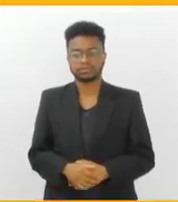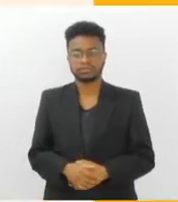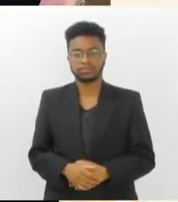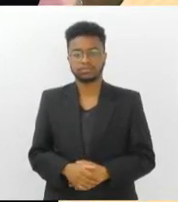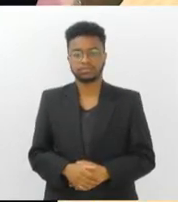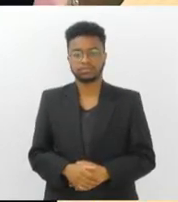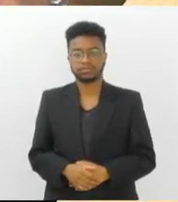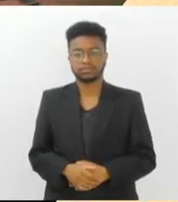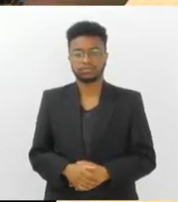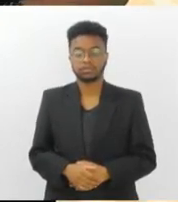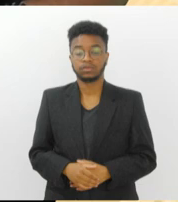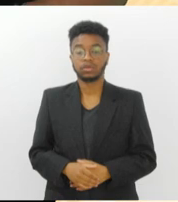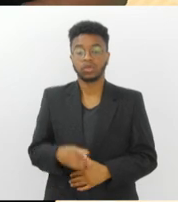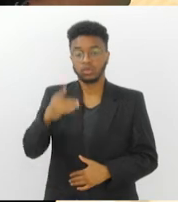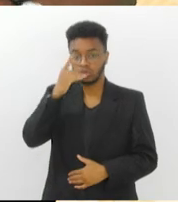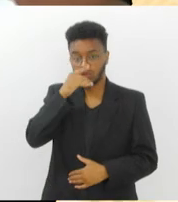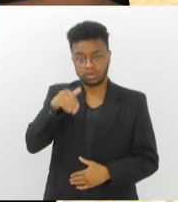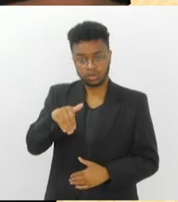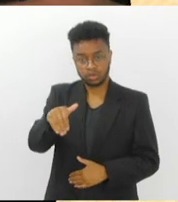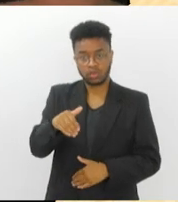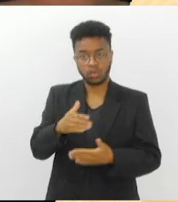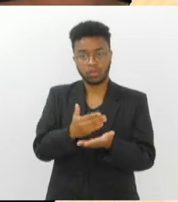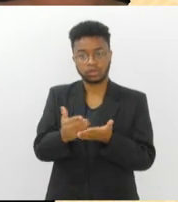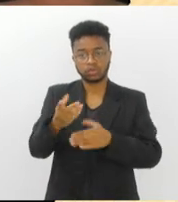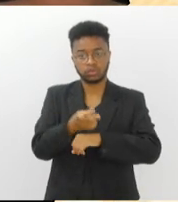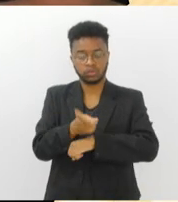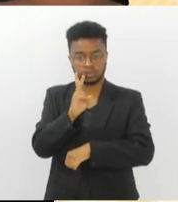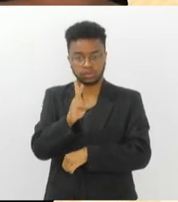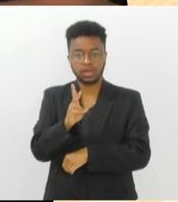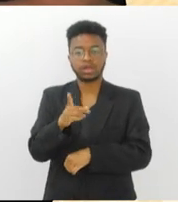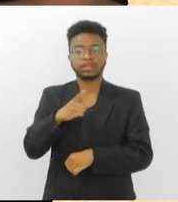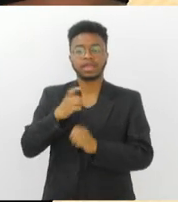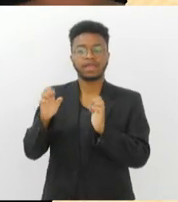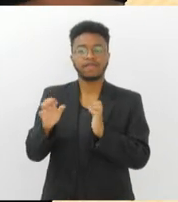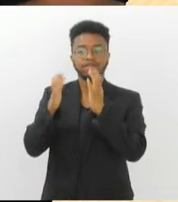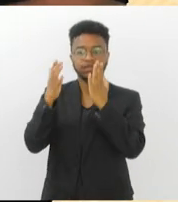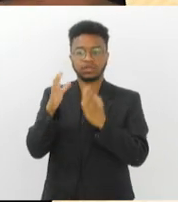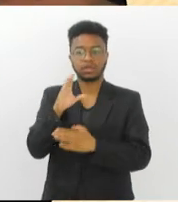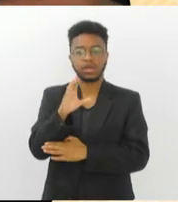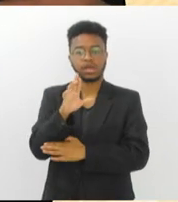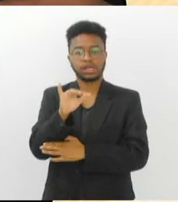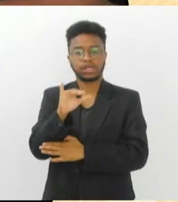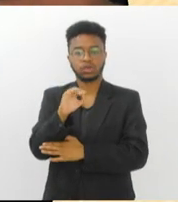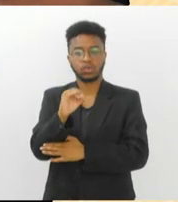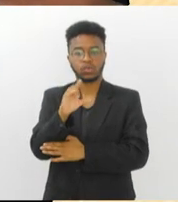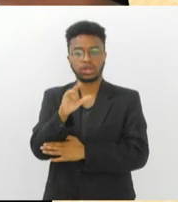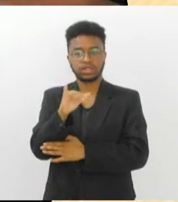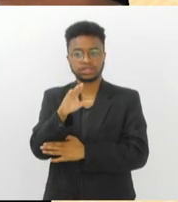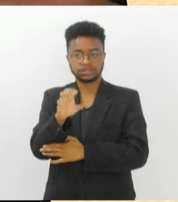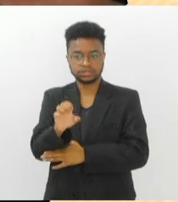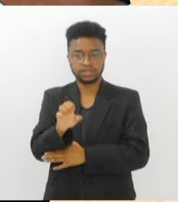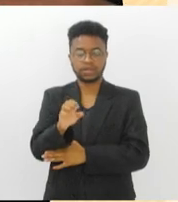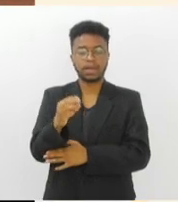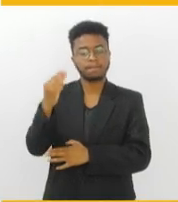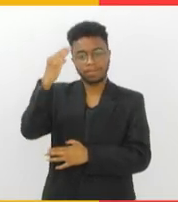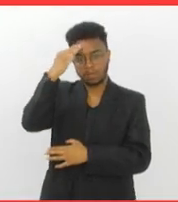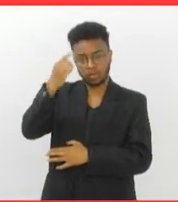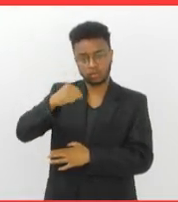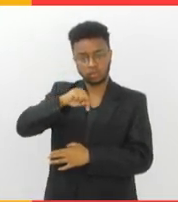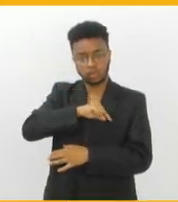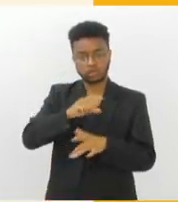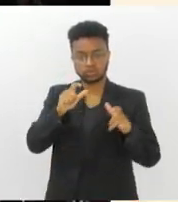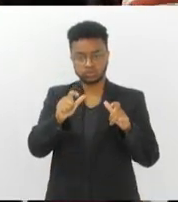E neste domingo, a partir das 2 horas da tarde, acontece o evento Criolice em Wakanda, Memórias do Nosso Lugar.